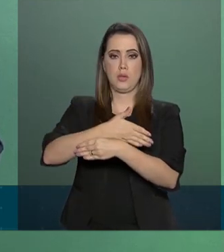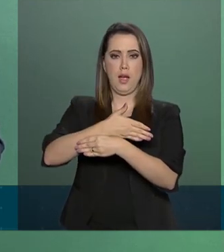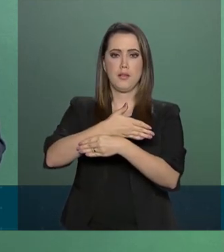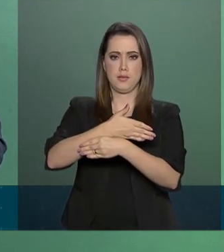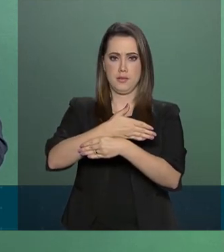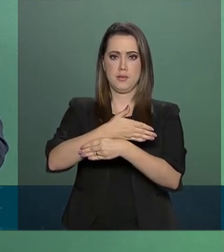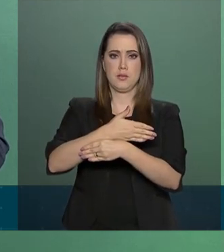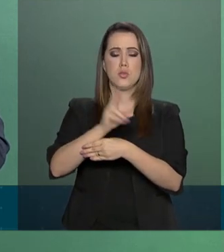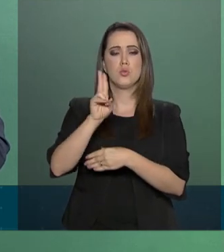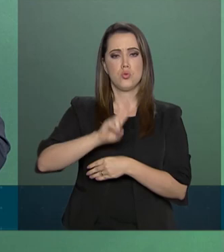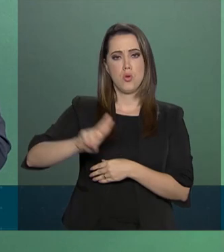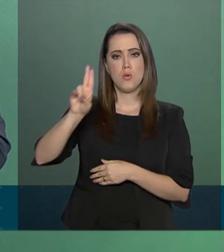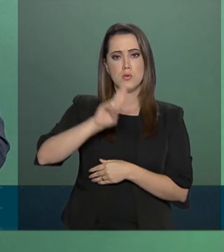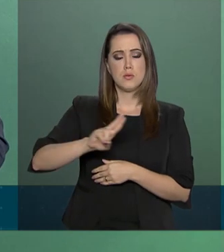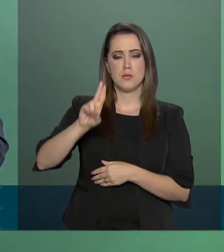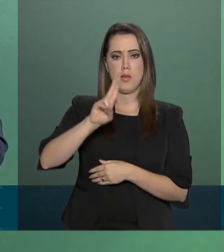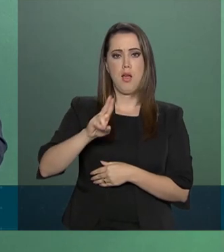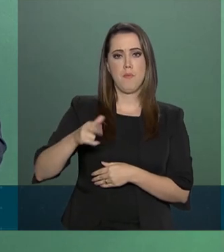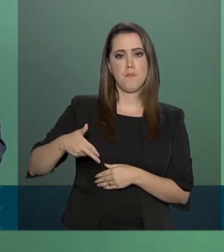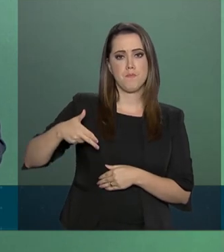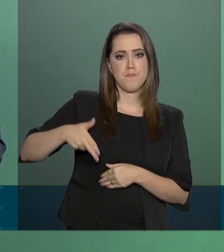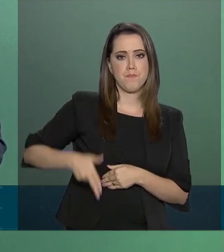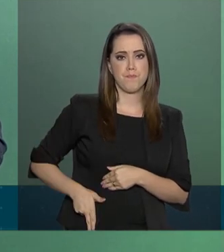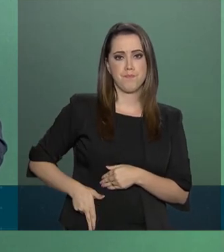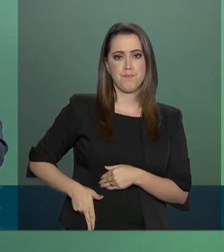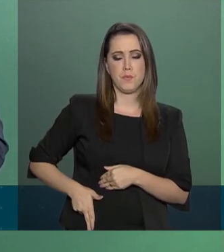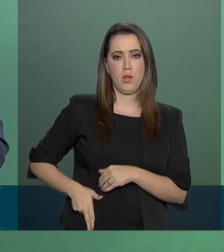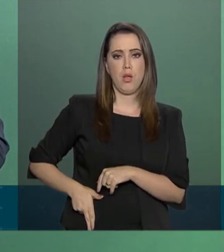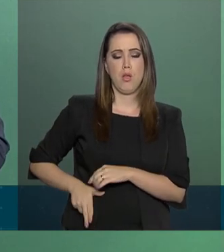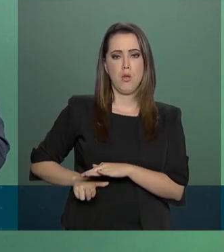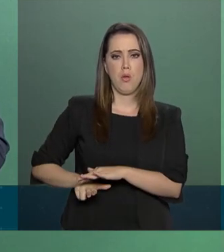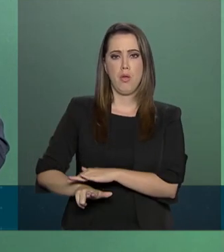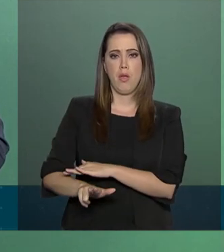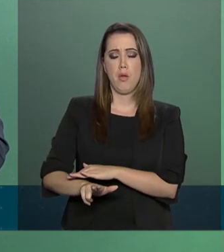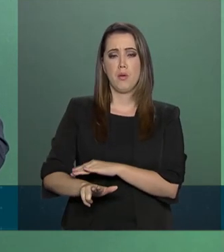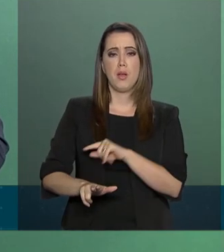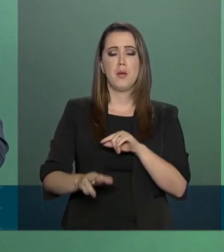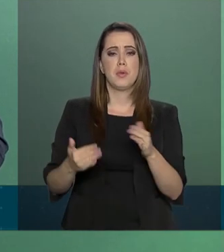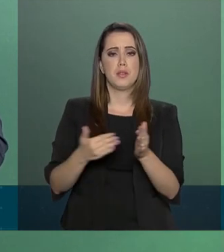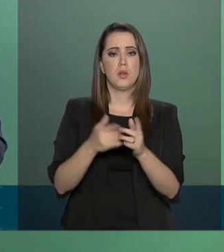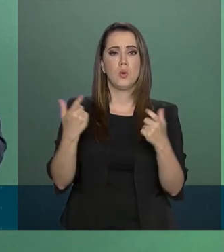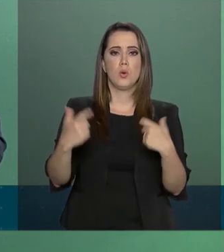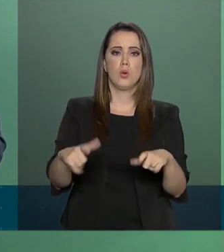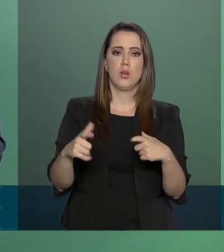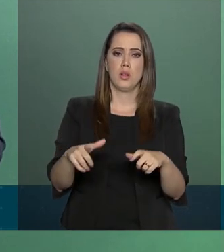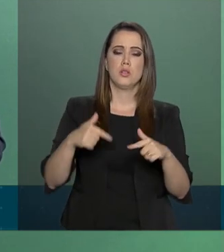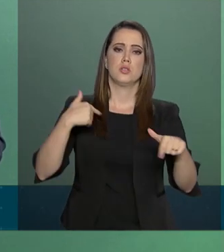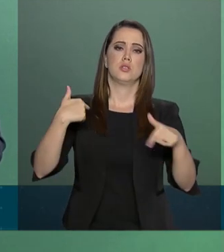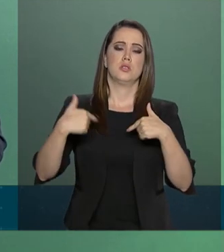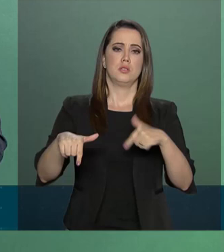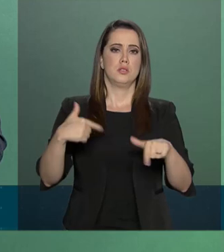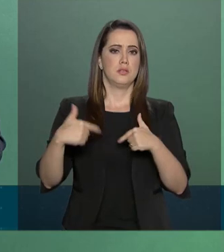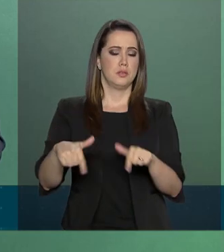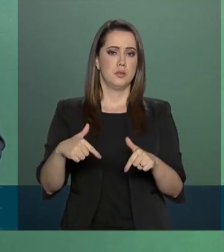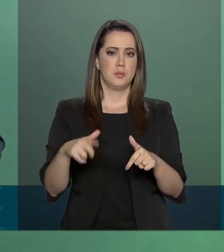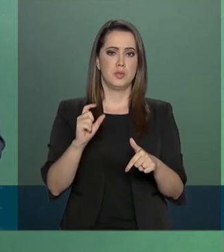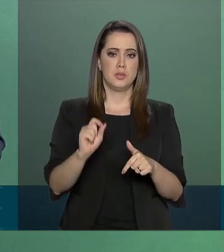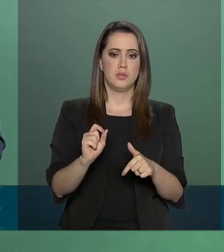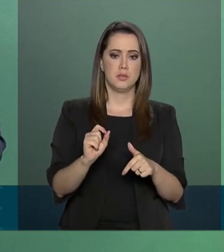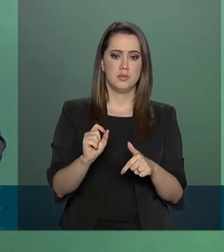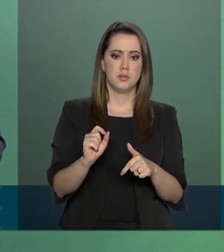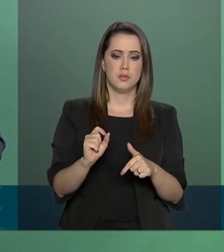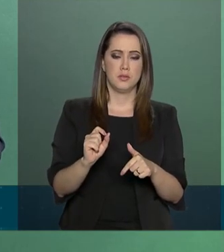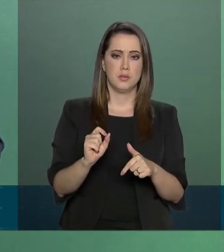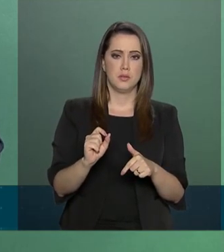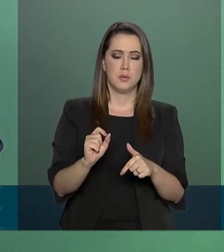municiada no trajeto até o local em que realizará suas atividades, de modo